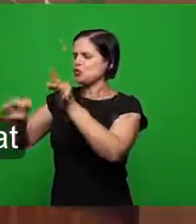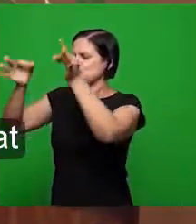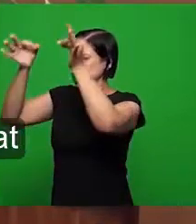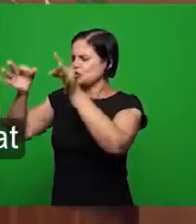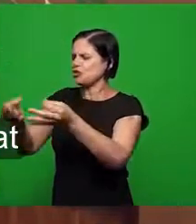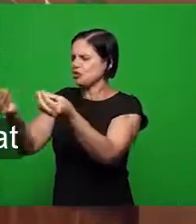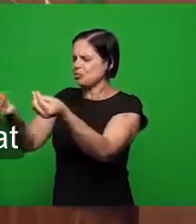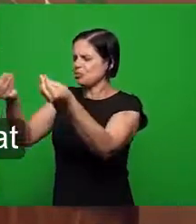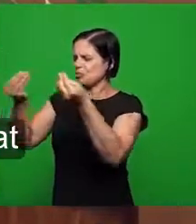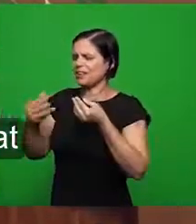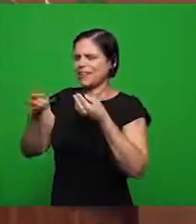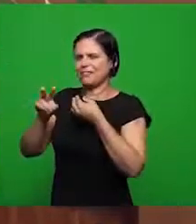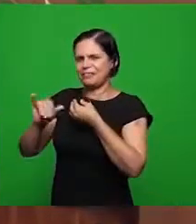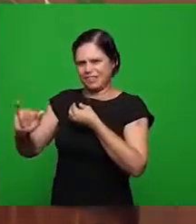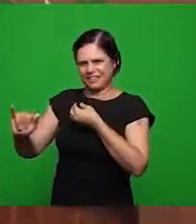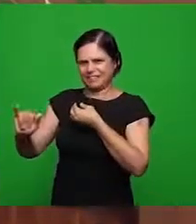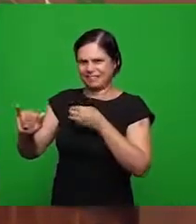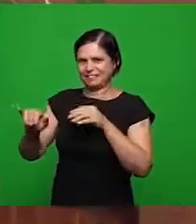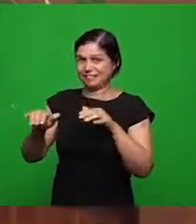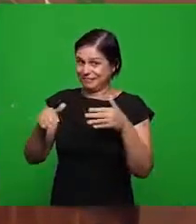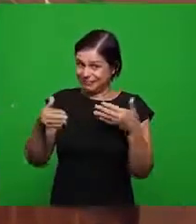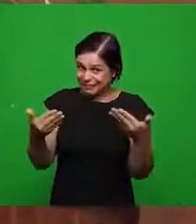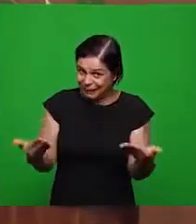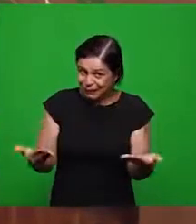irmãos entendemos que hoje